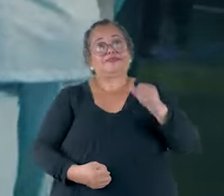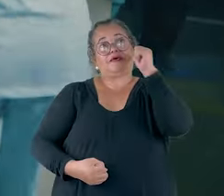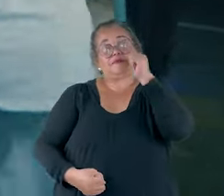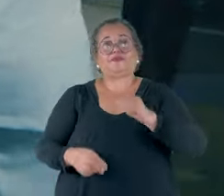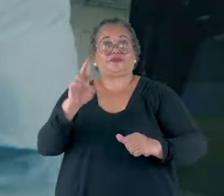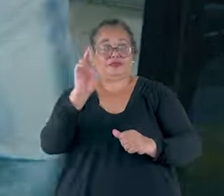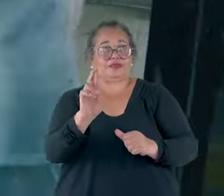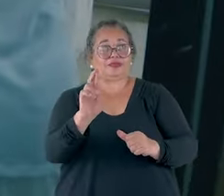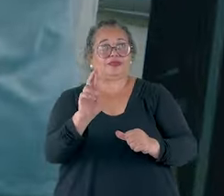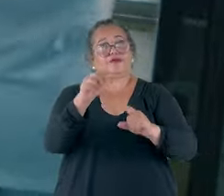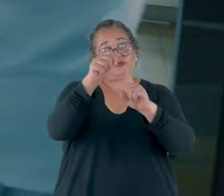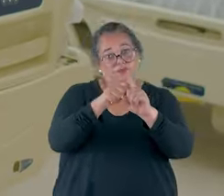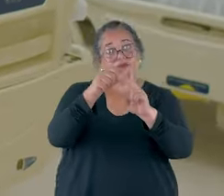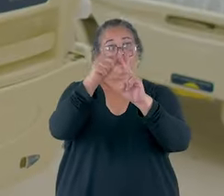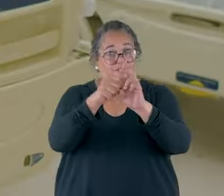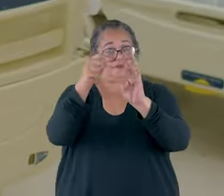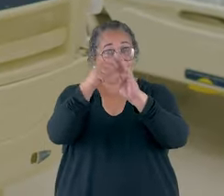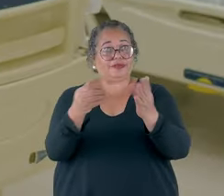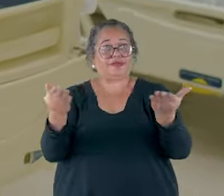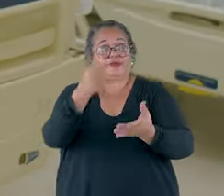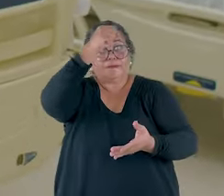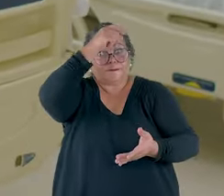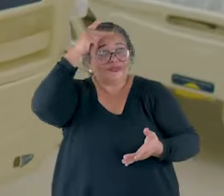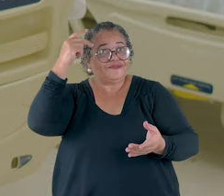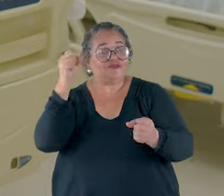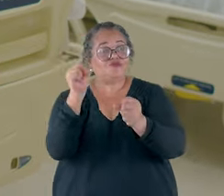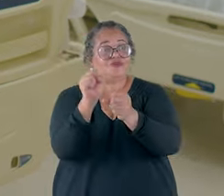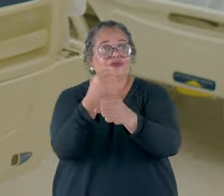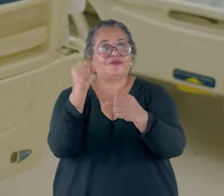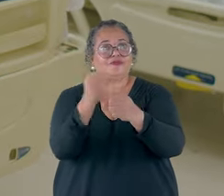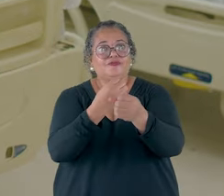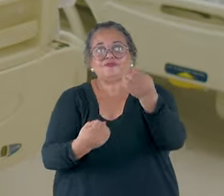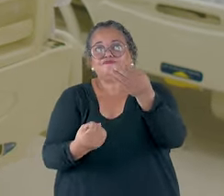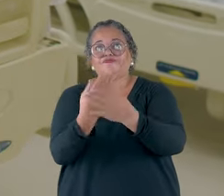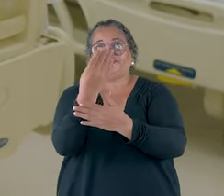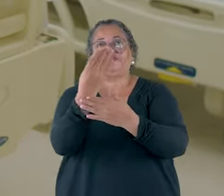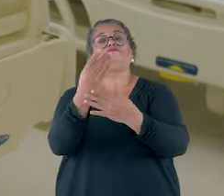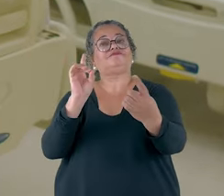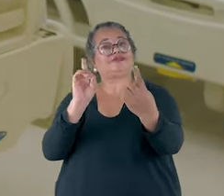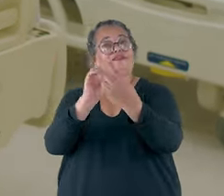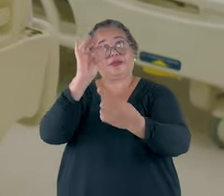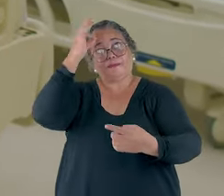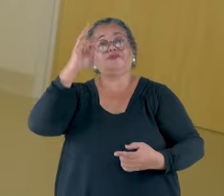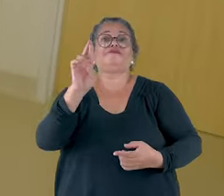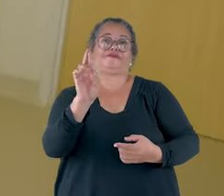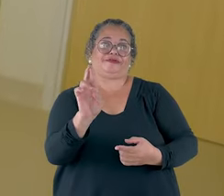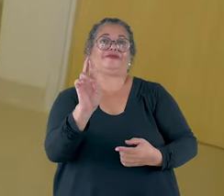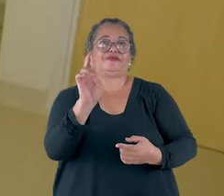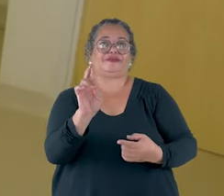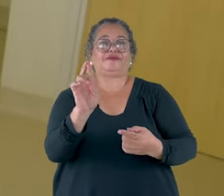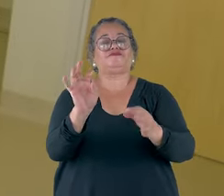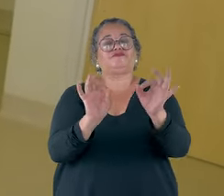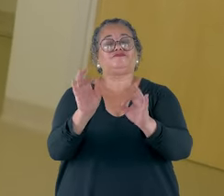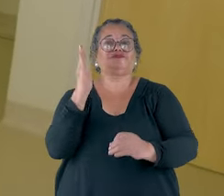mulheres gestantes mensalmente, agora a Prefeitura vai além com a criação do pronto atendimento obstétrico, com